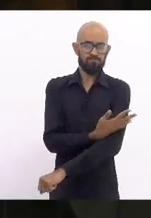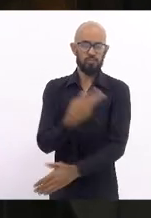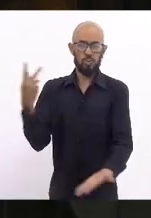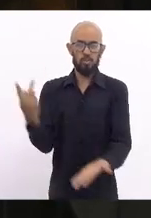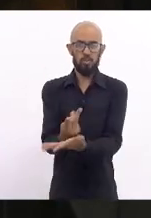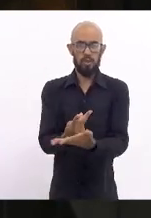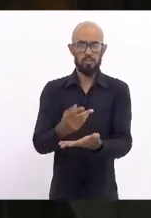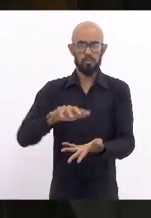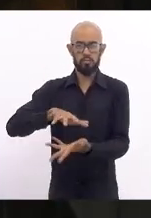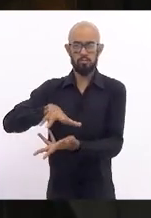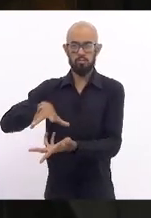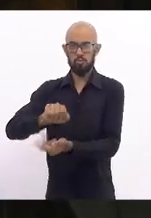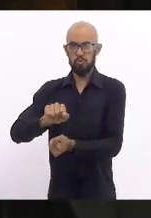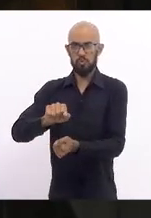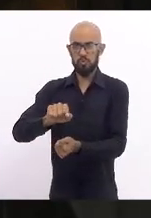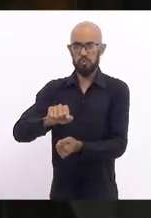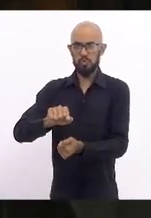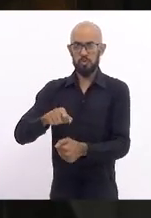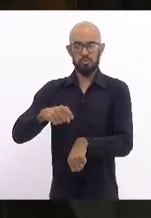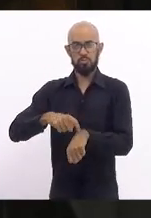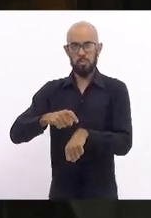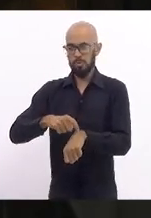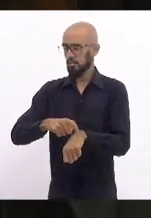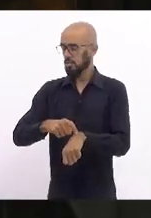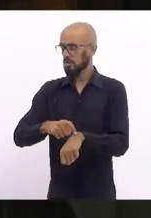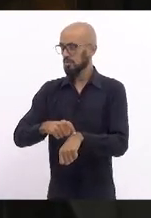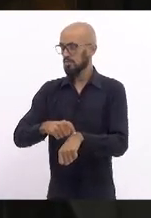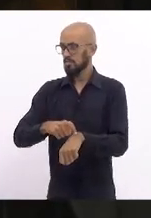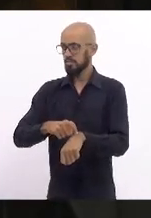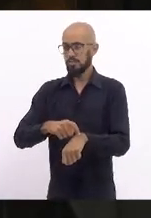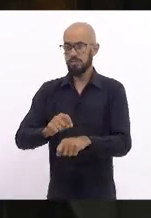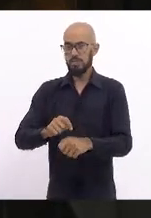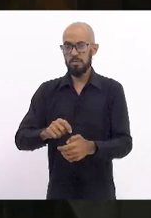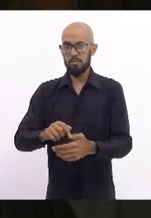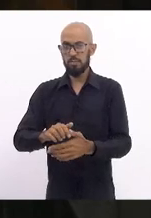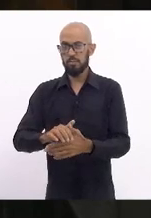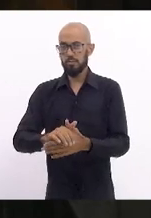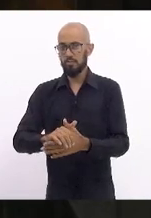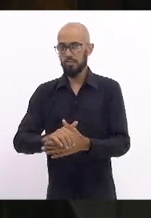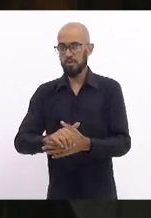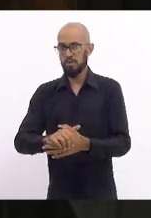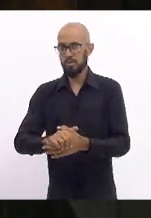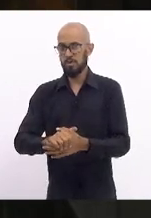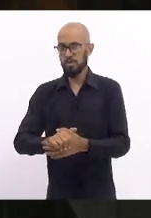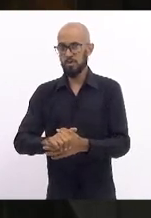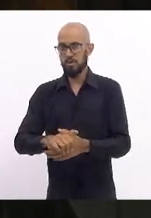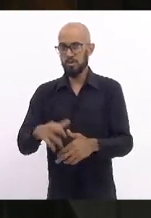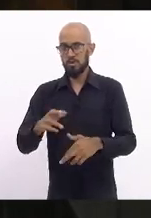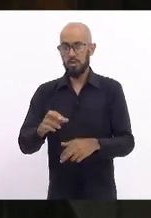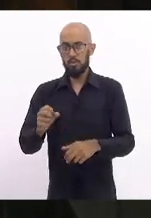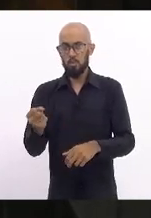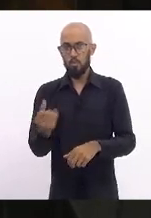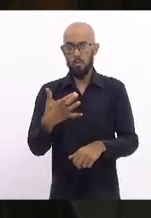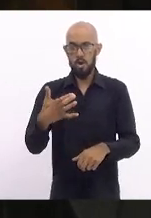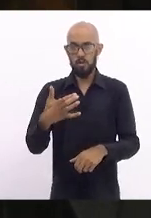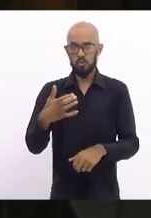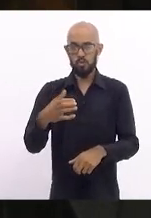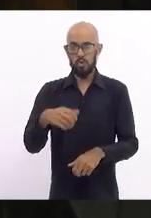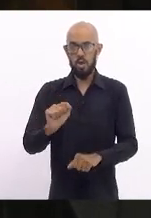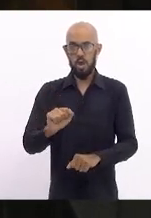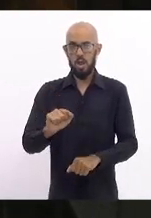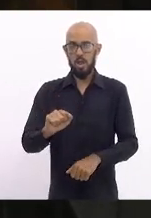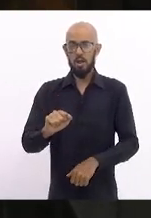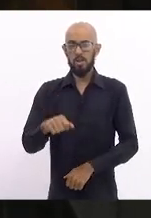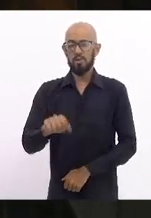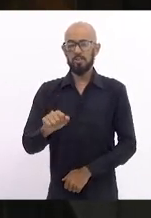nesse exato momento, quando a Rússia, com as suas